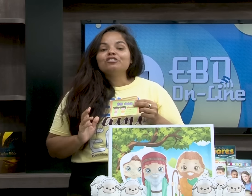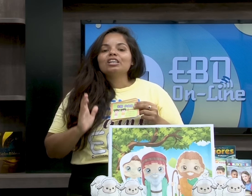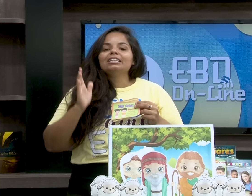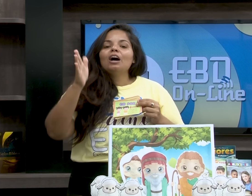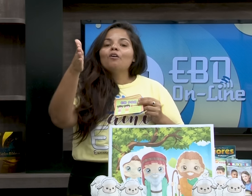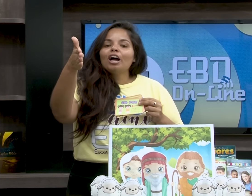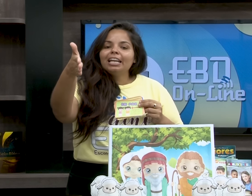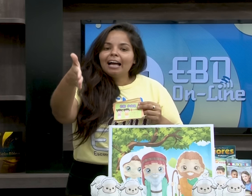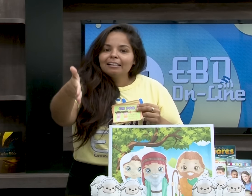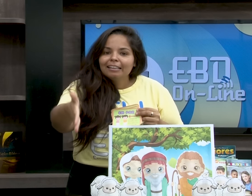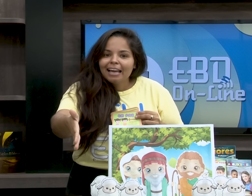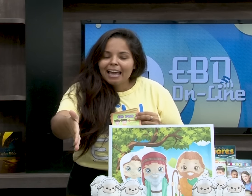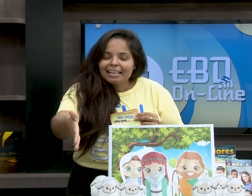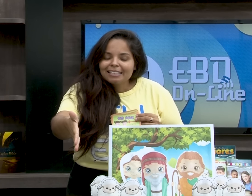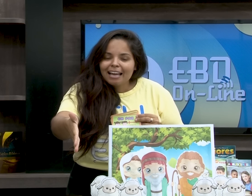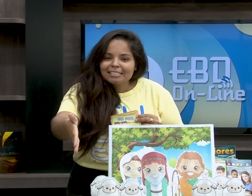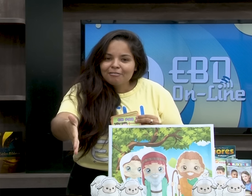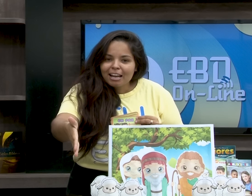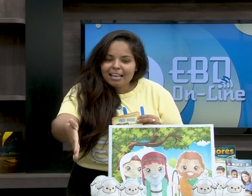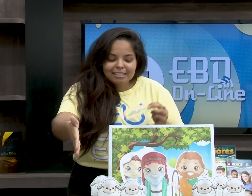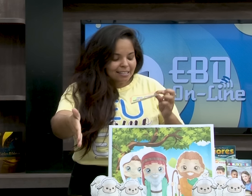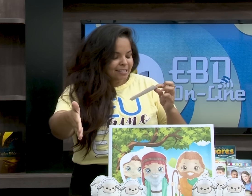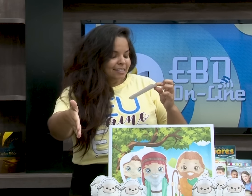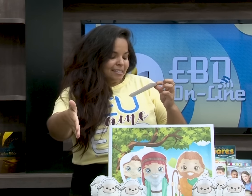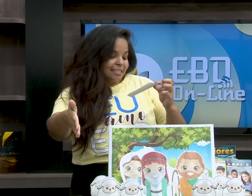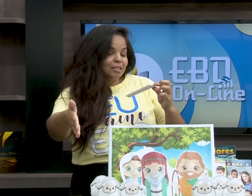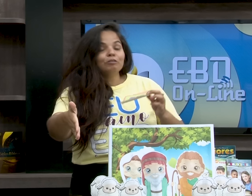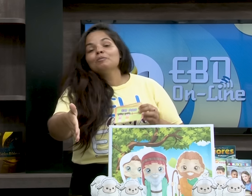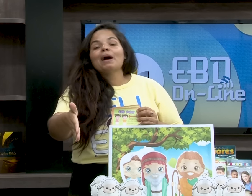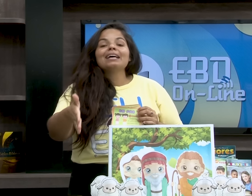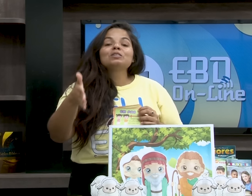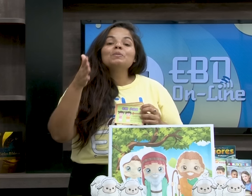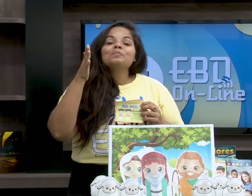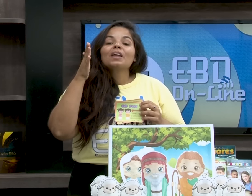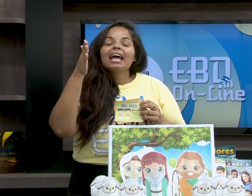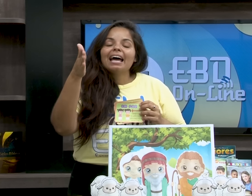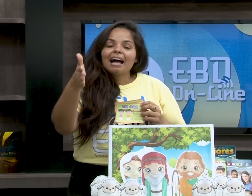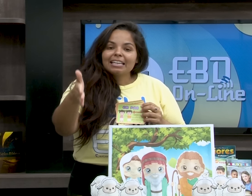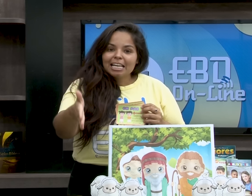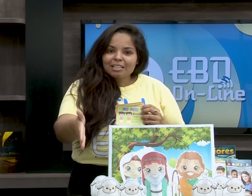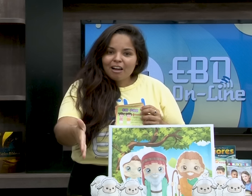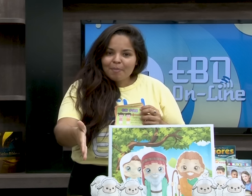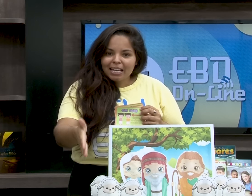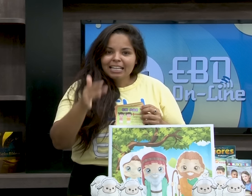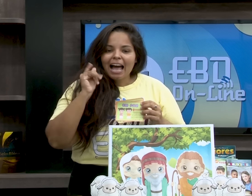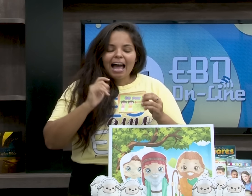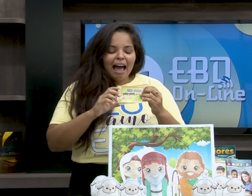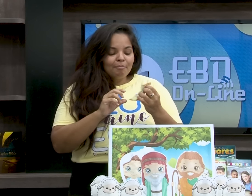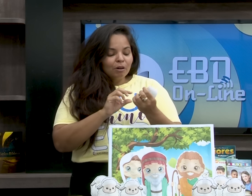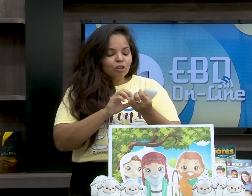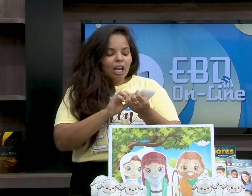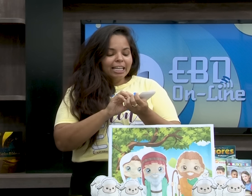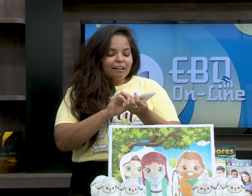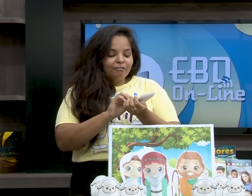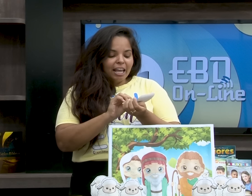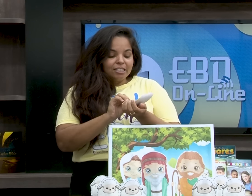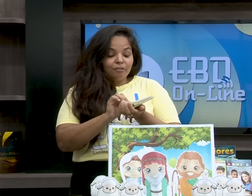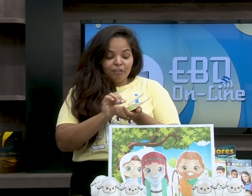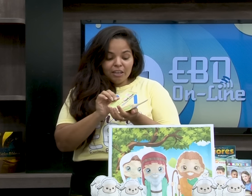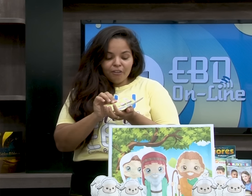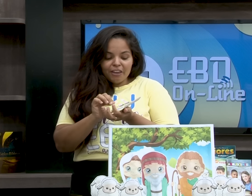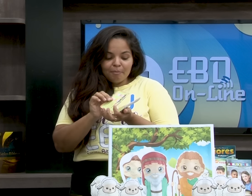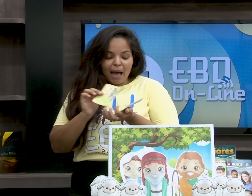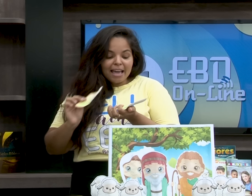frente. Então, olha, esse segundo passo, a criança vai apertar a mão do colega da